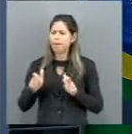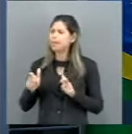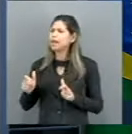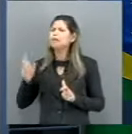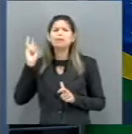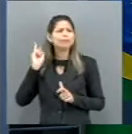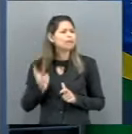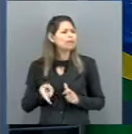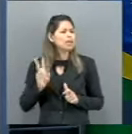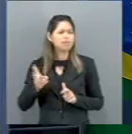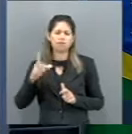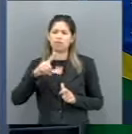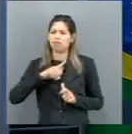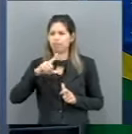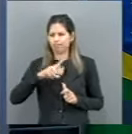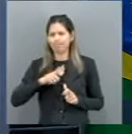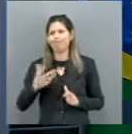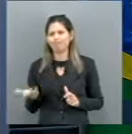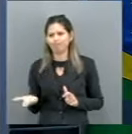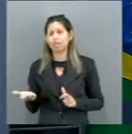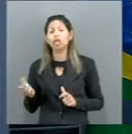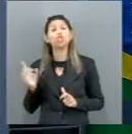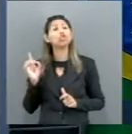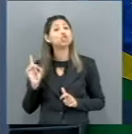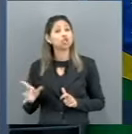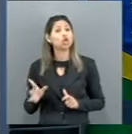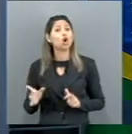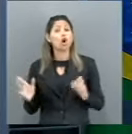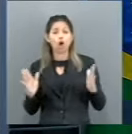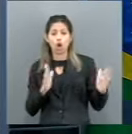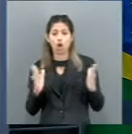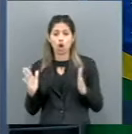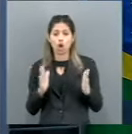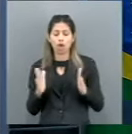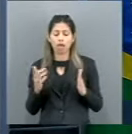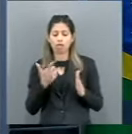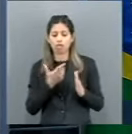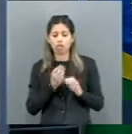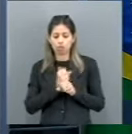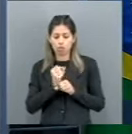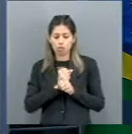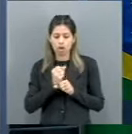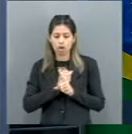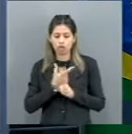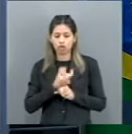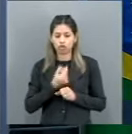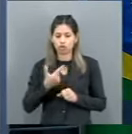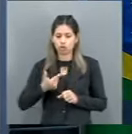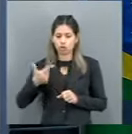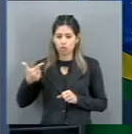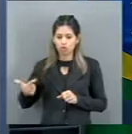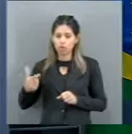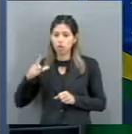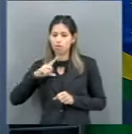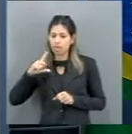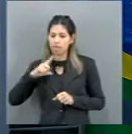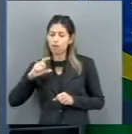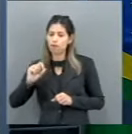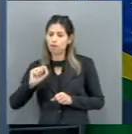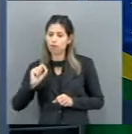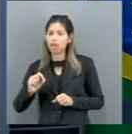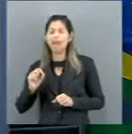Não tem como não encontrar. Somente em 2022, em 2022, claro que eu não vou precisar que me indicar de estado, que seria uma